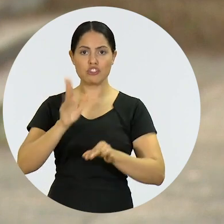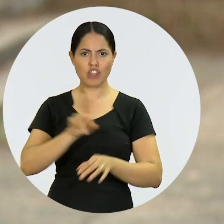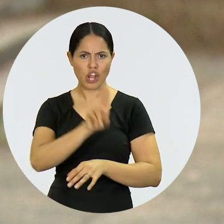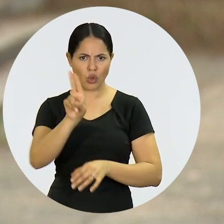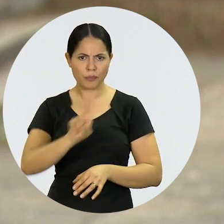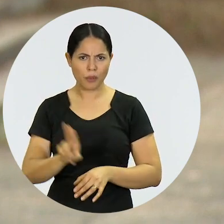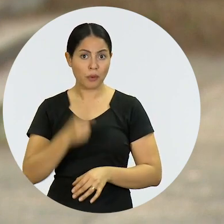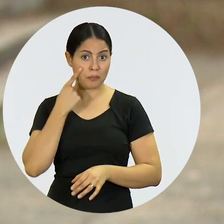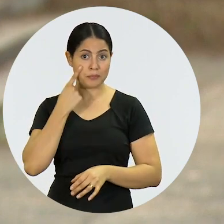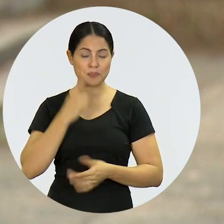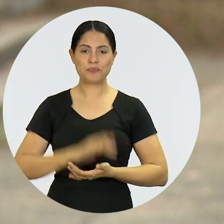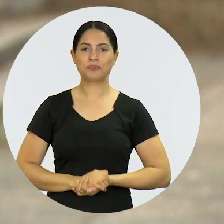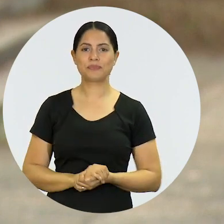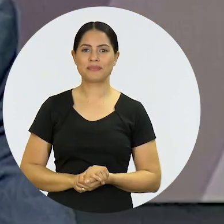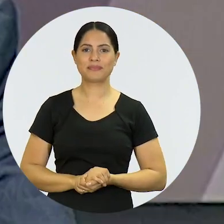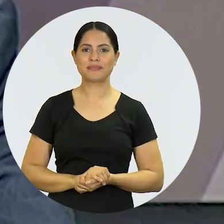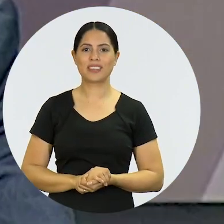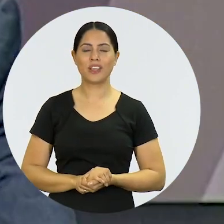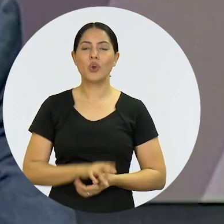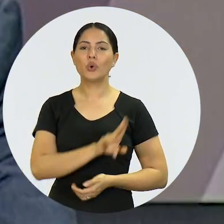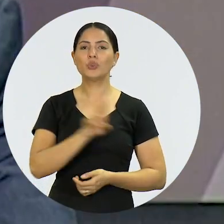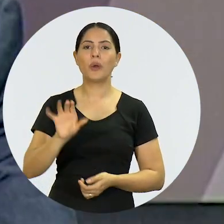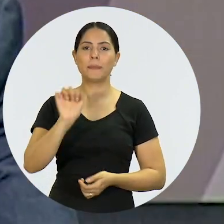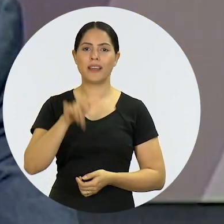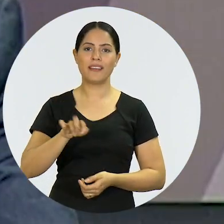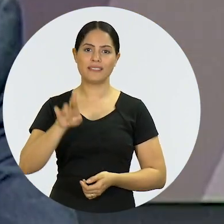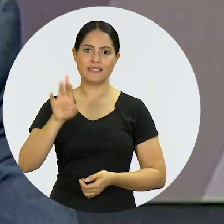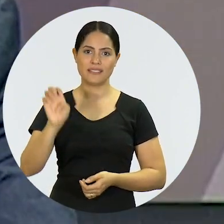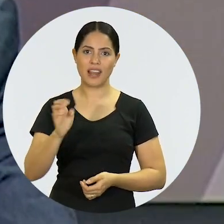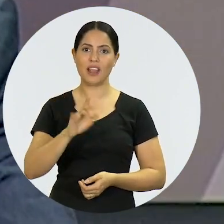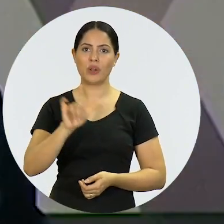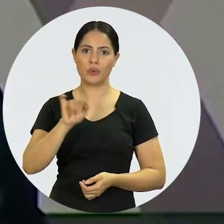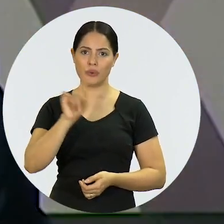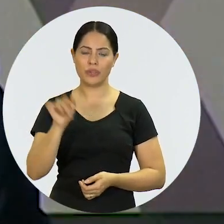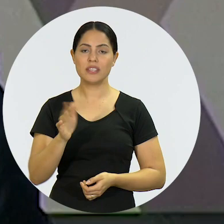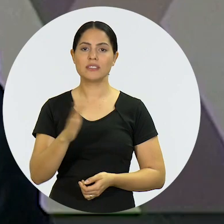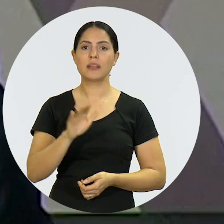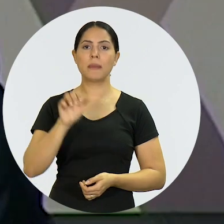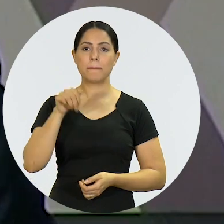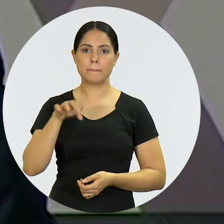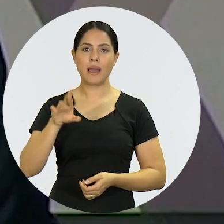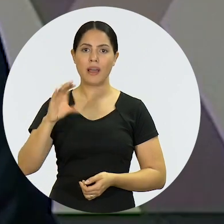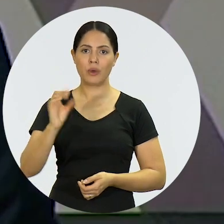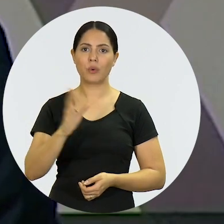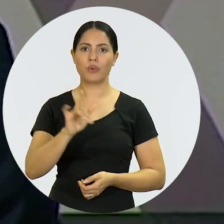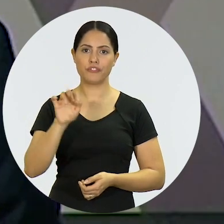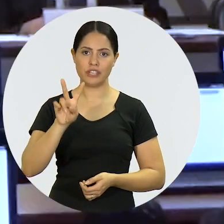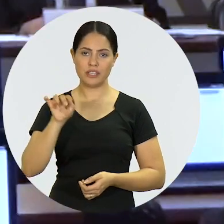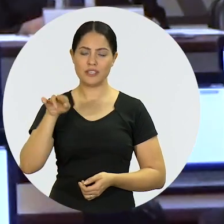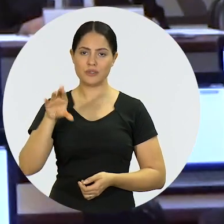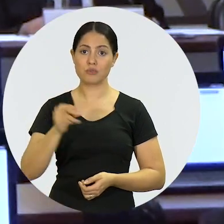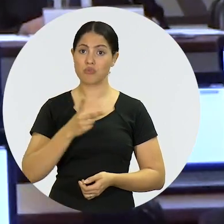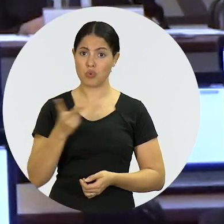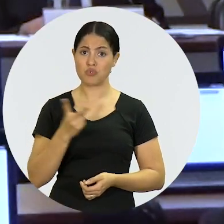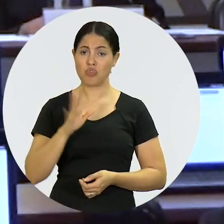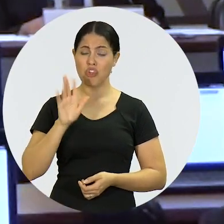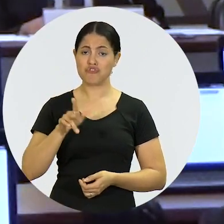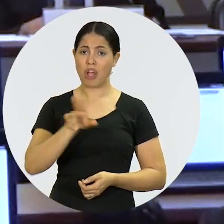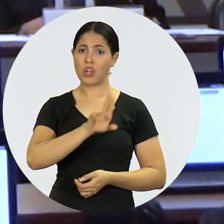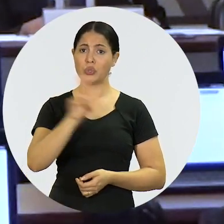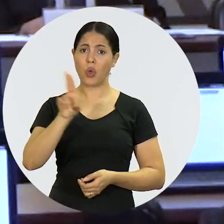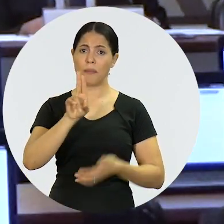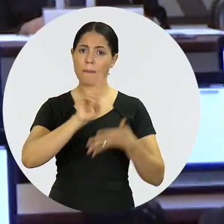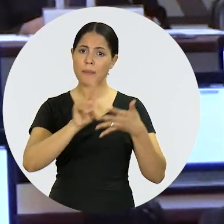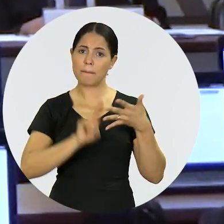foram nomeados. Confira. Os advogados André Luiz Godinho e Marcos Vinícius Jardim Rodrigues foram